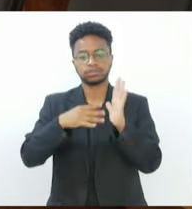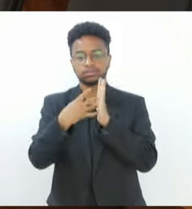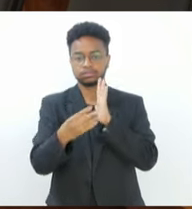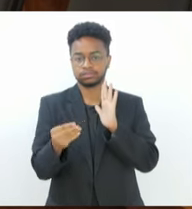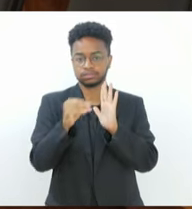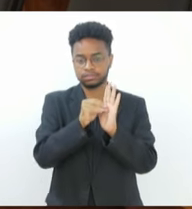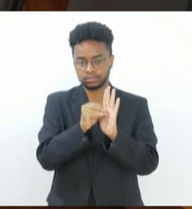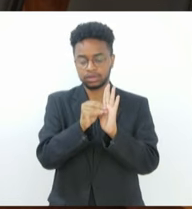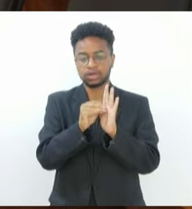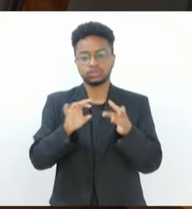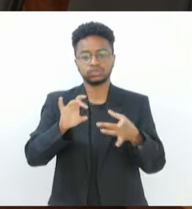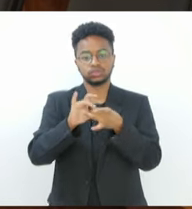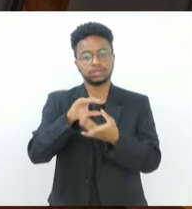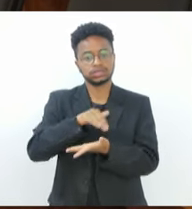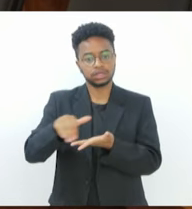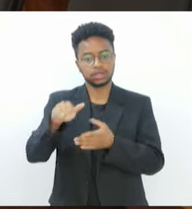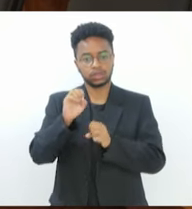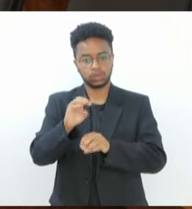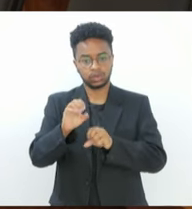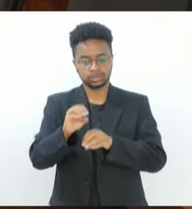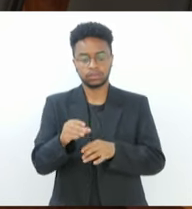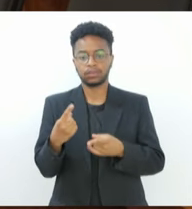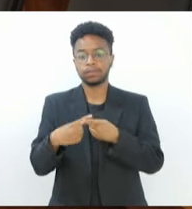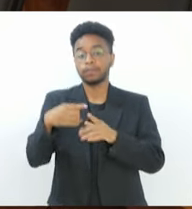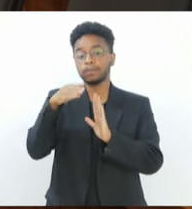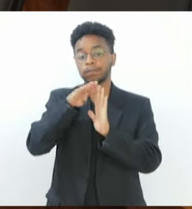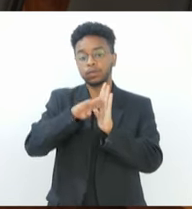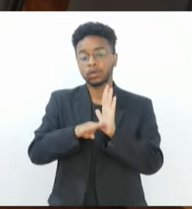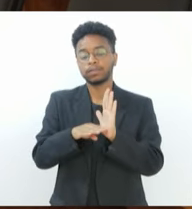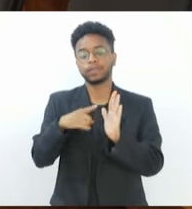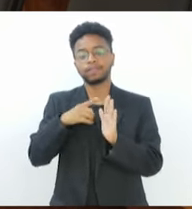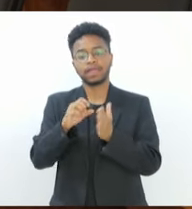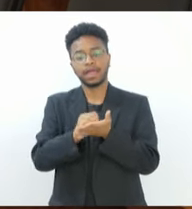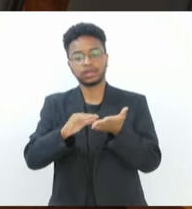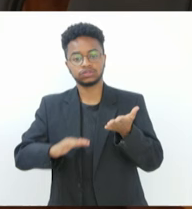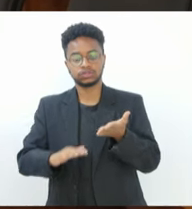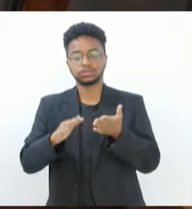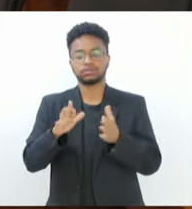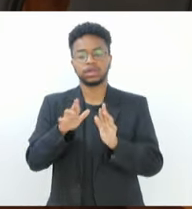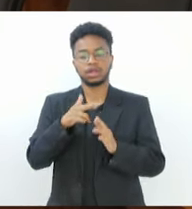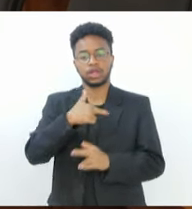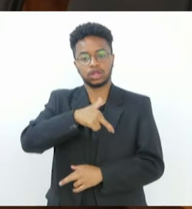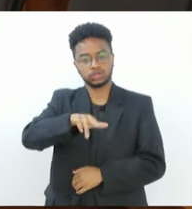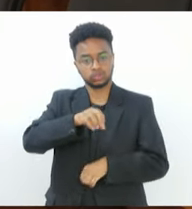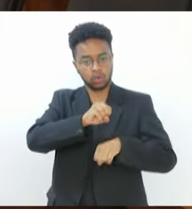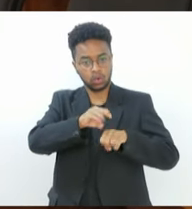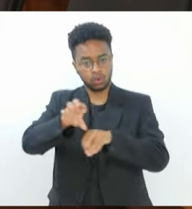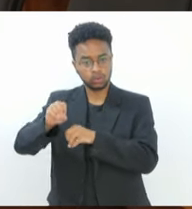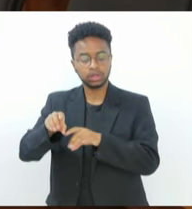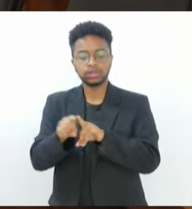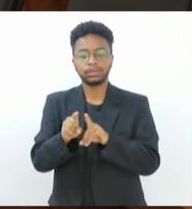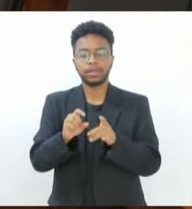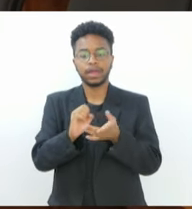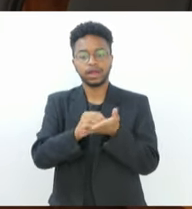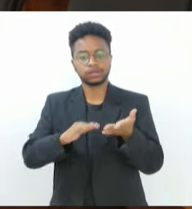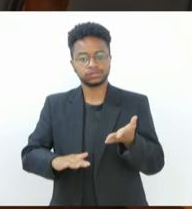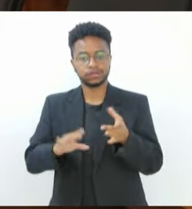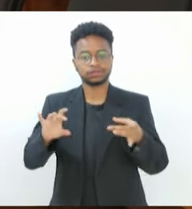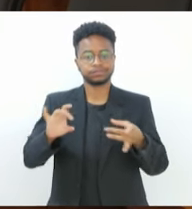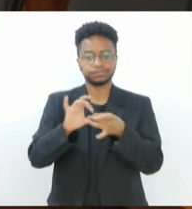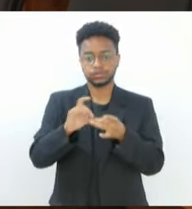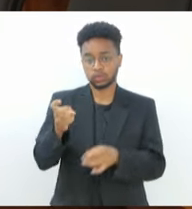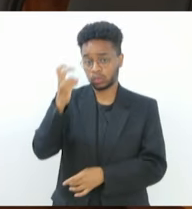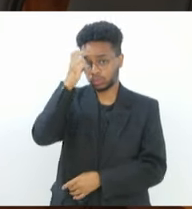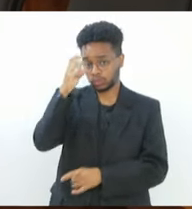da Secretaria de Educação. O programa prevê atividades religiosas, o ensino religioso e também atividades culturais